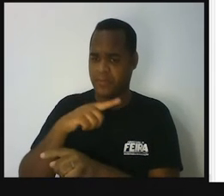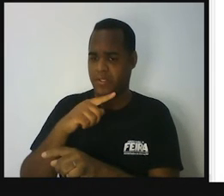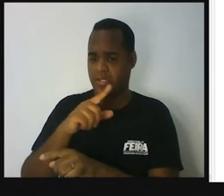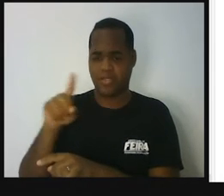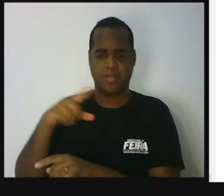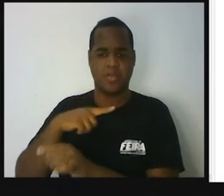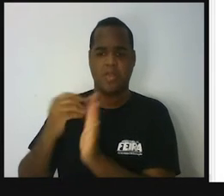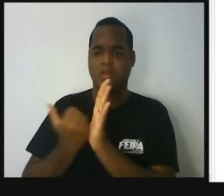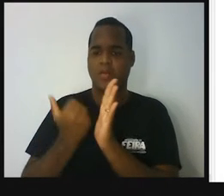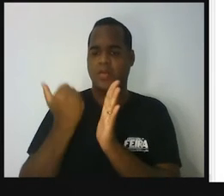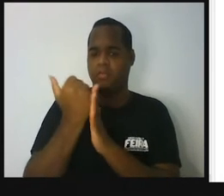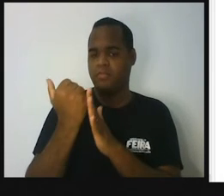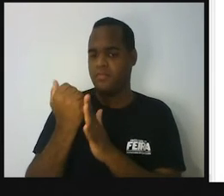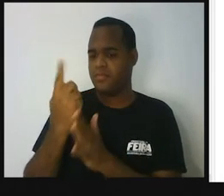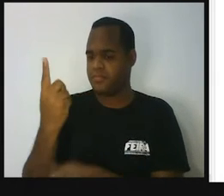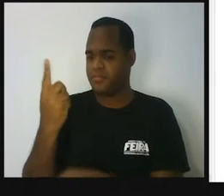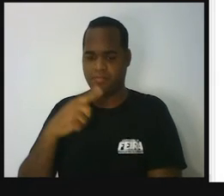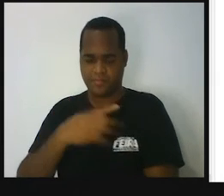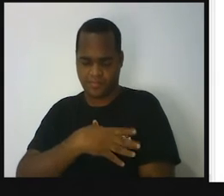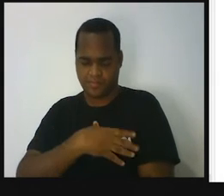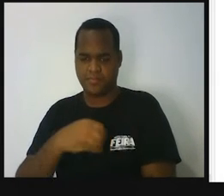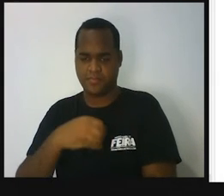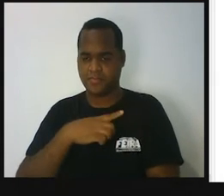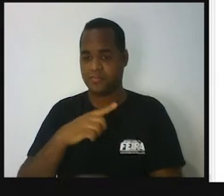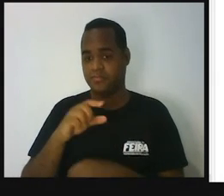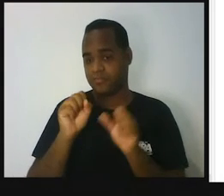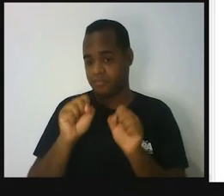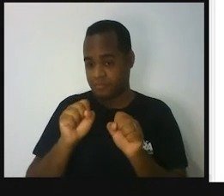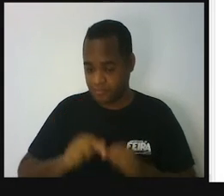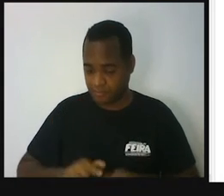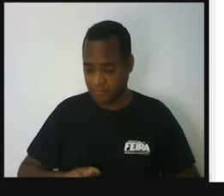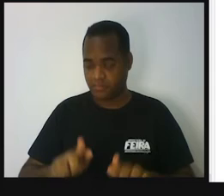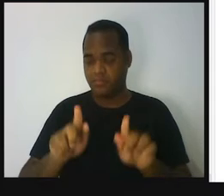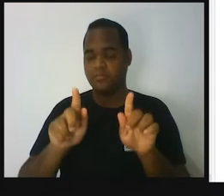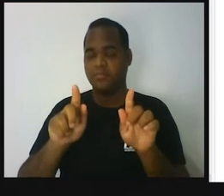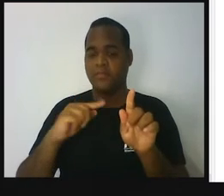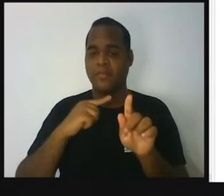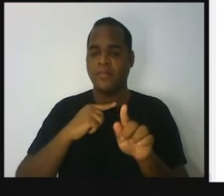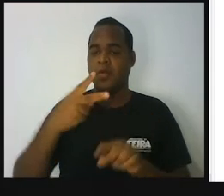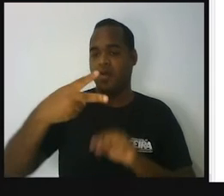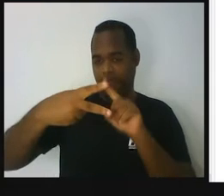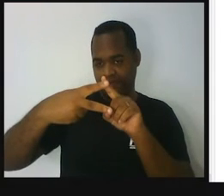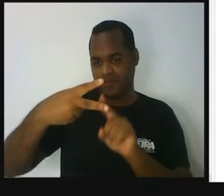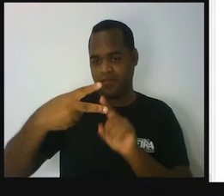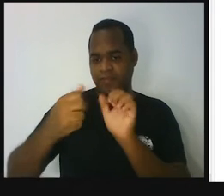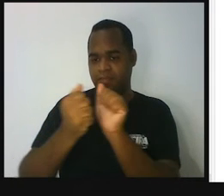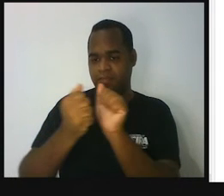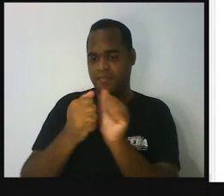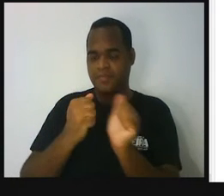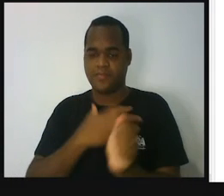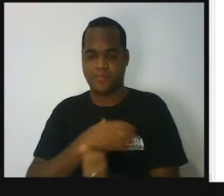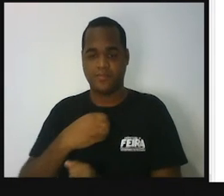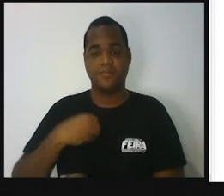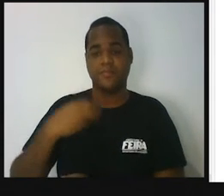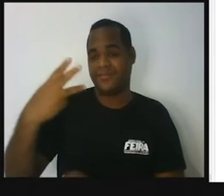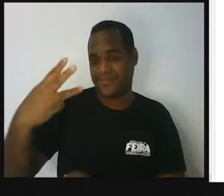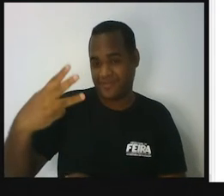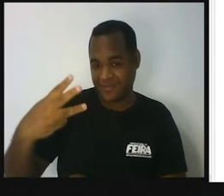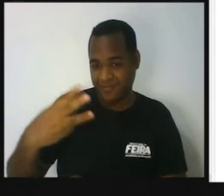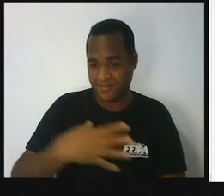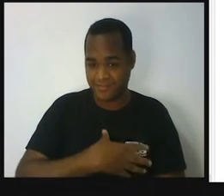um bebê em uma gravidez. Claro, tem os gêmeos, né? Que é dois, trigêmeos,